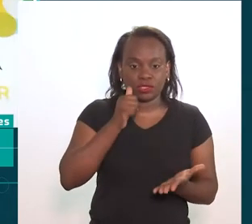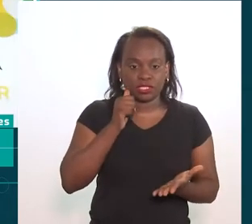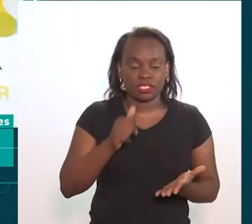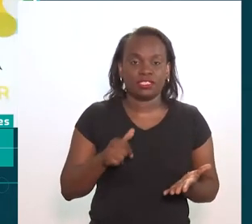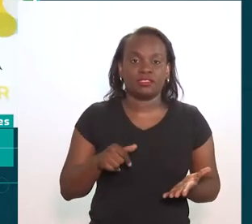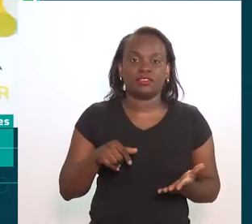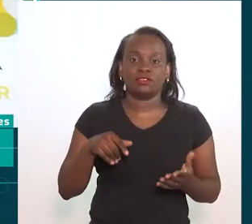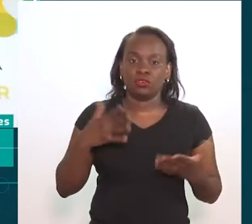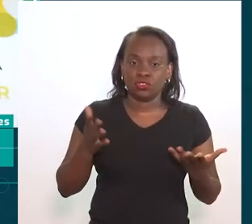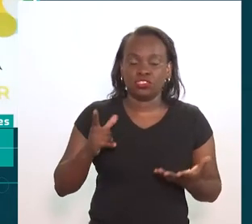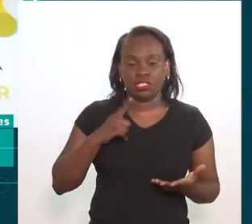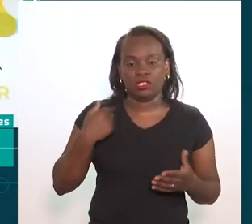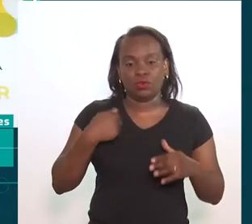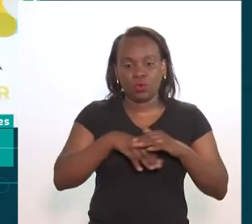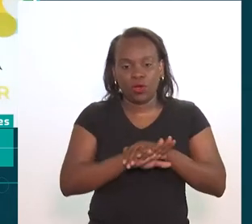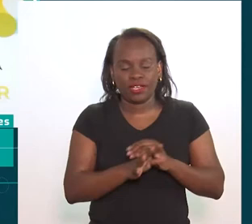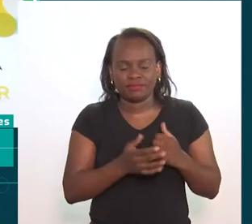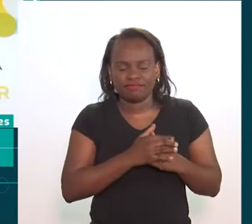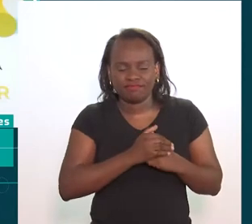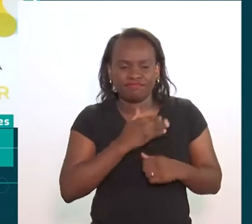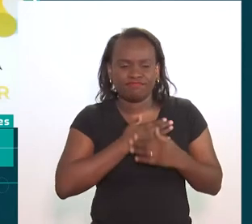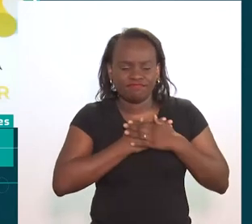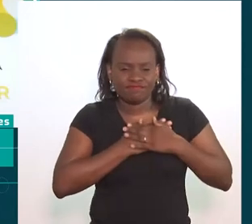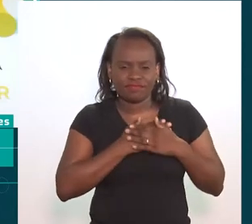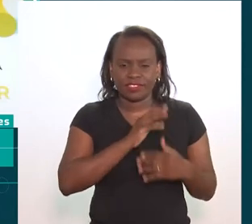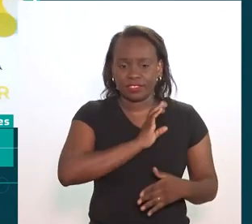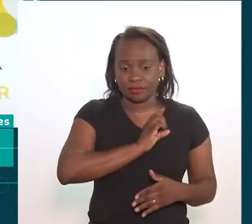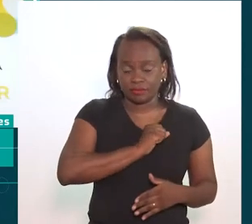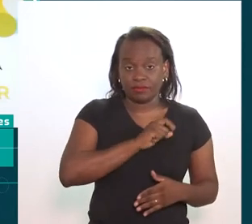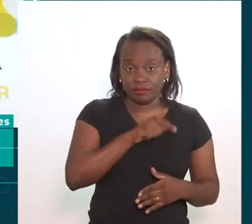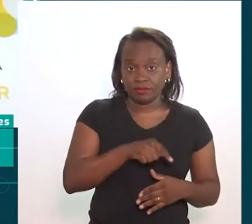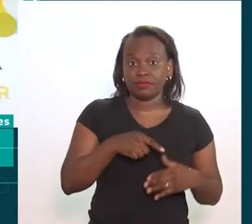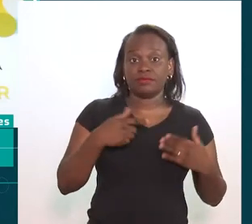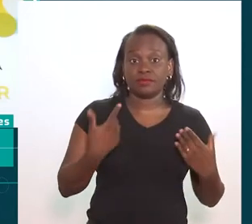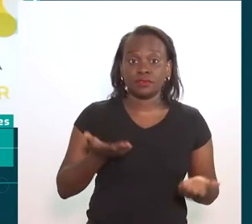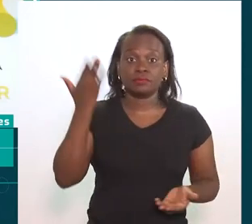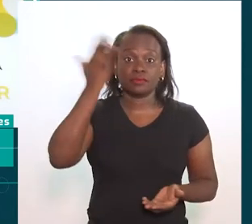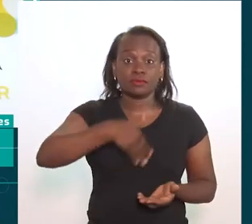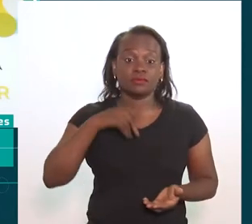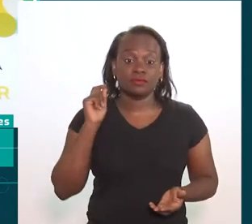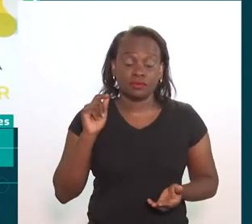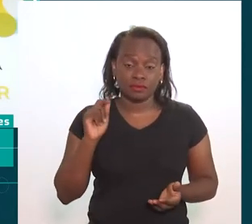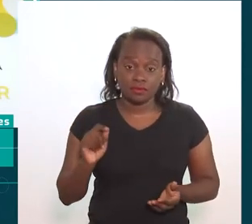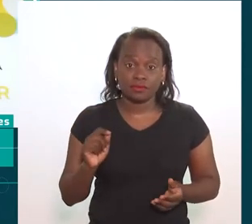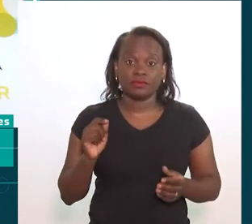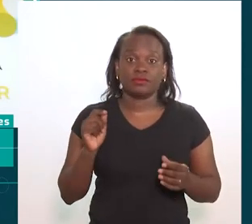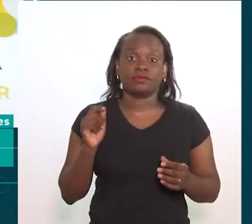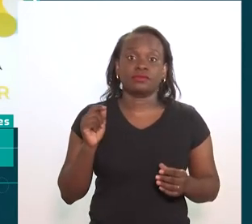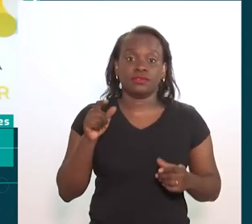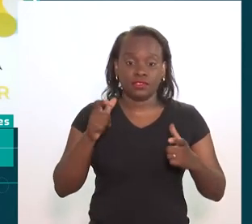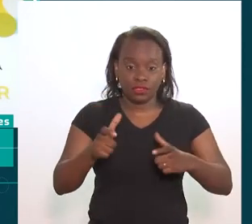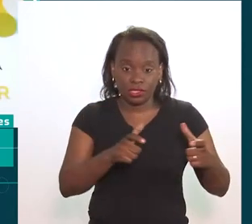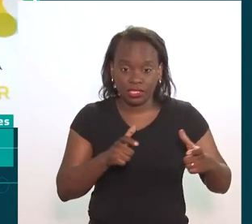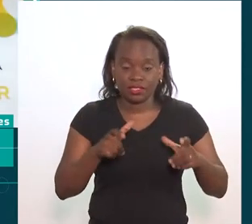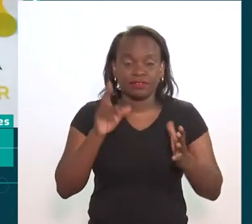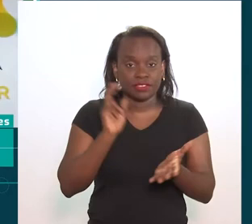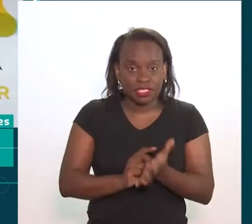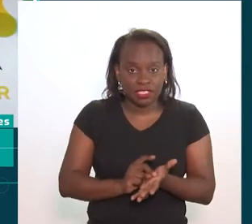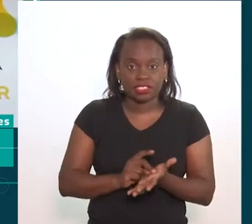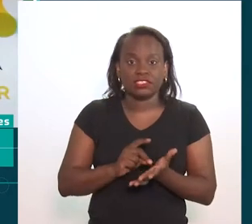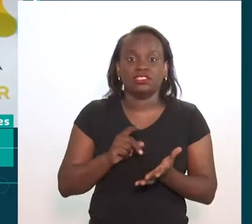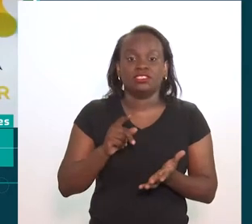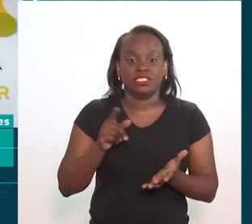então havia uma camarada, eu tenho um livro dela em casa hoje, que eu guardo com muito carinho, com muito amor, e isso